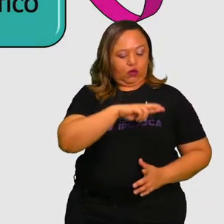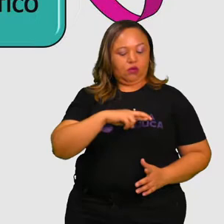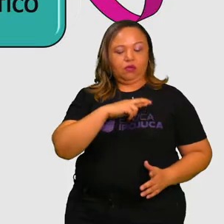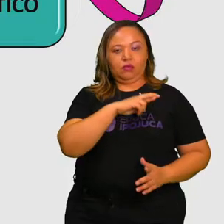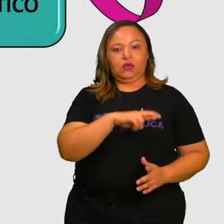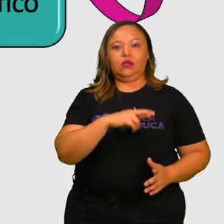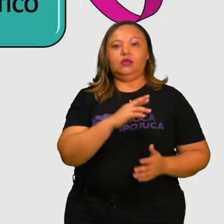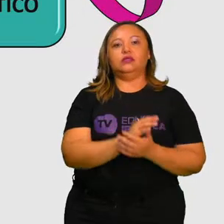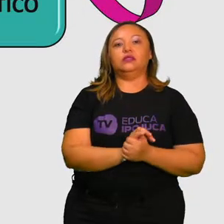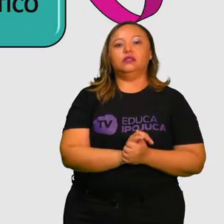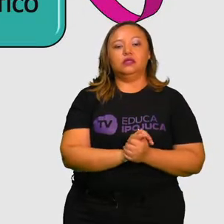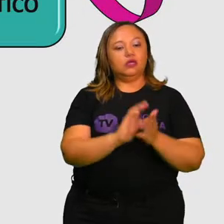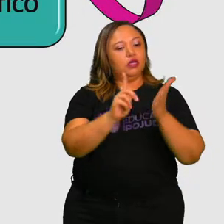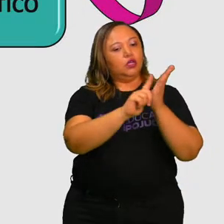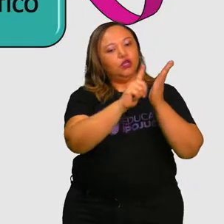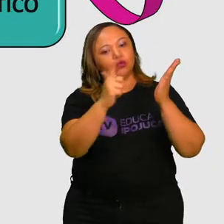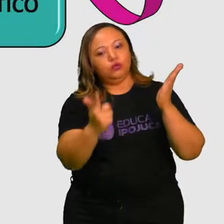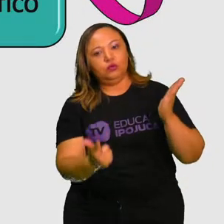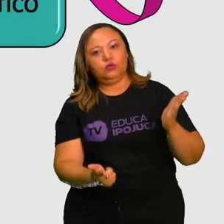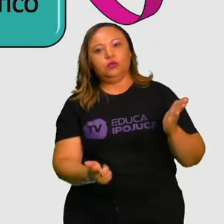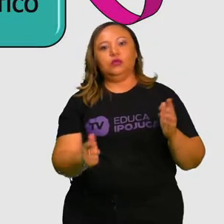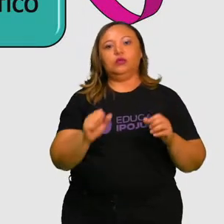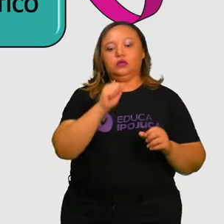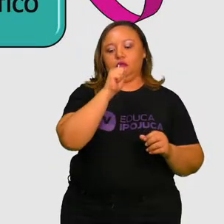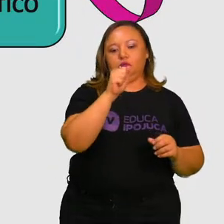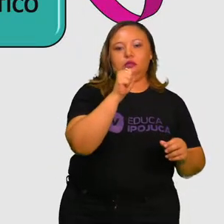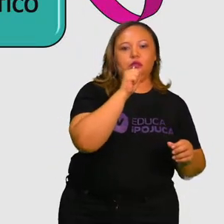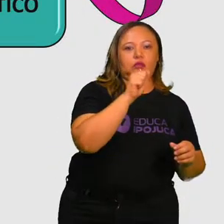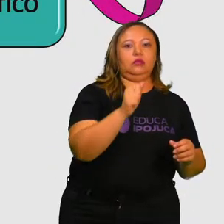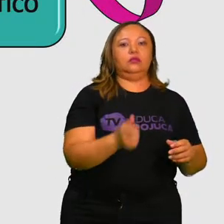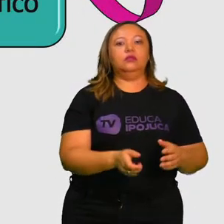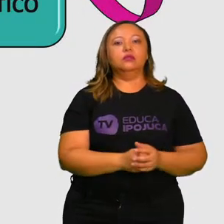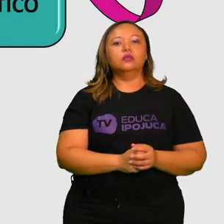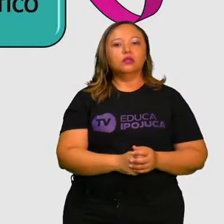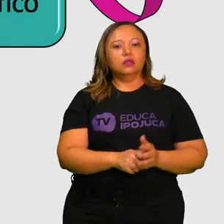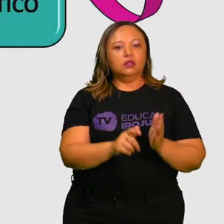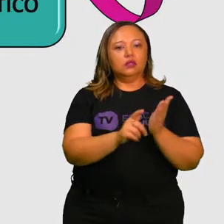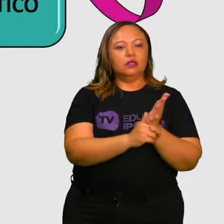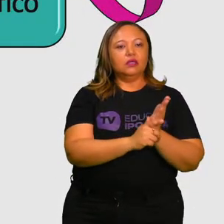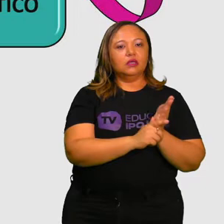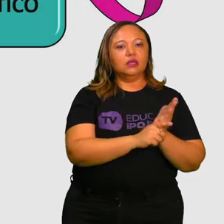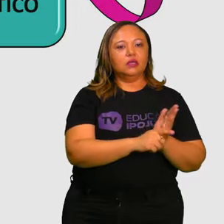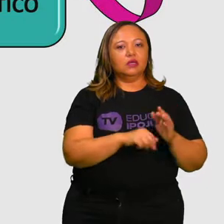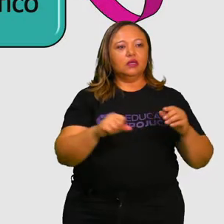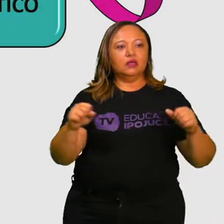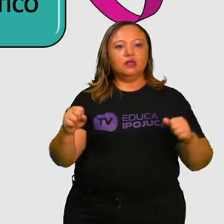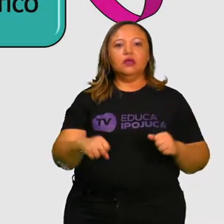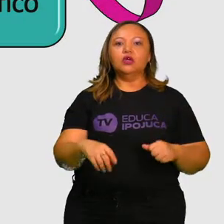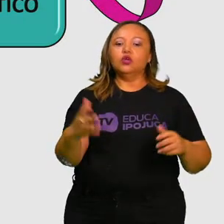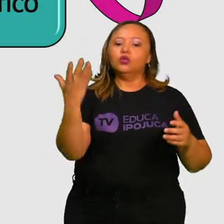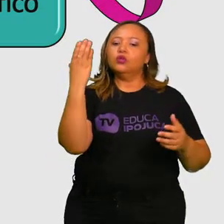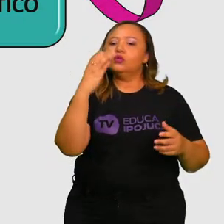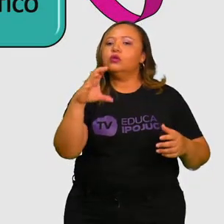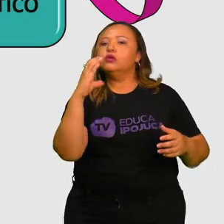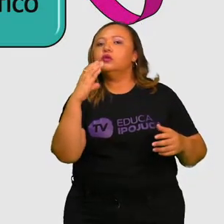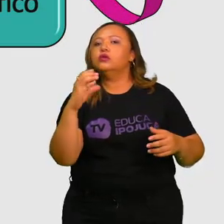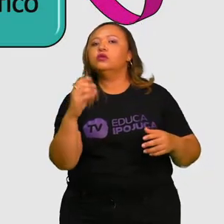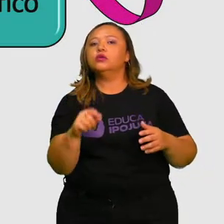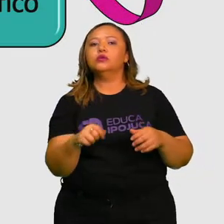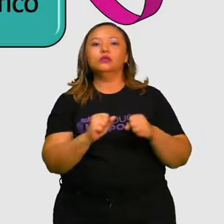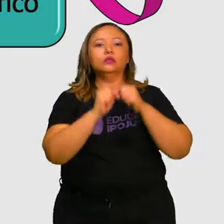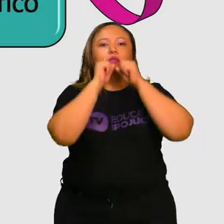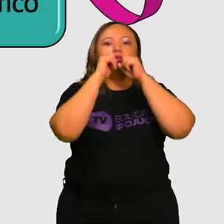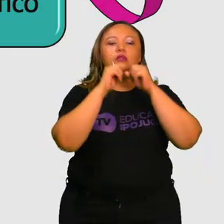temos reportagens, notícias, entrevistas. No campo de atuação científico, textos que